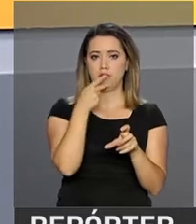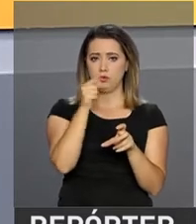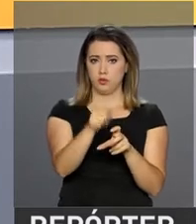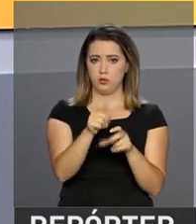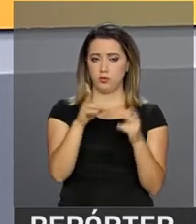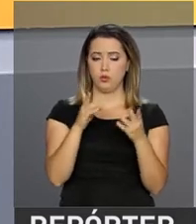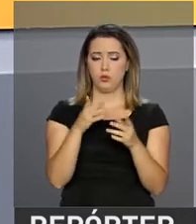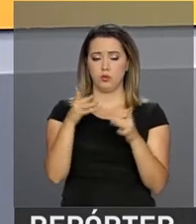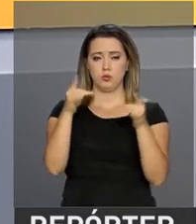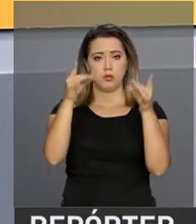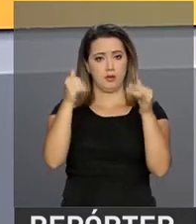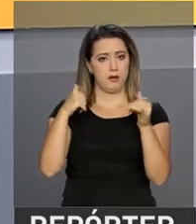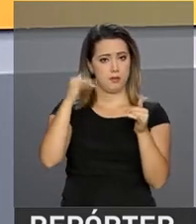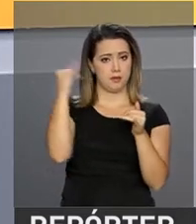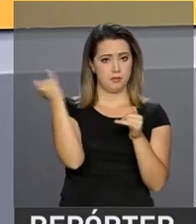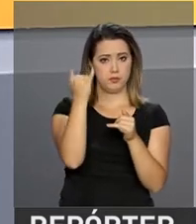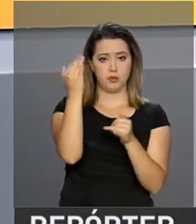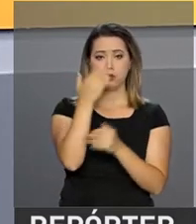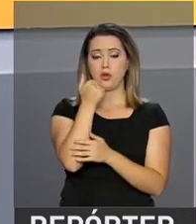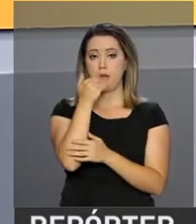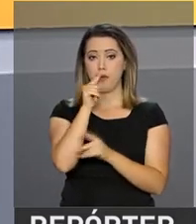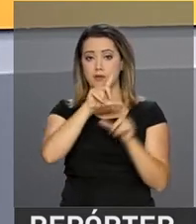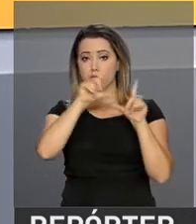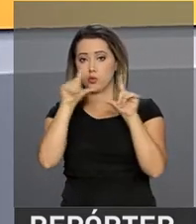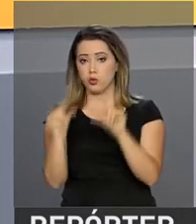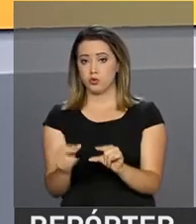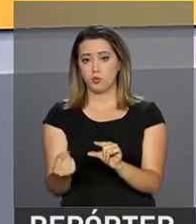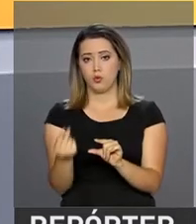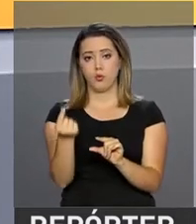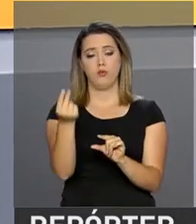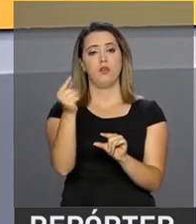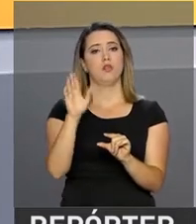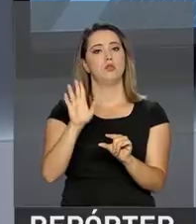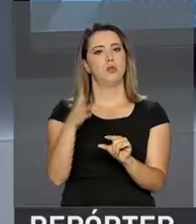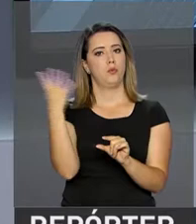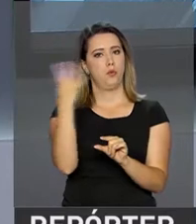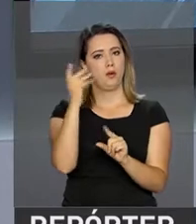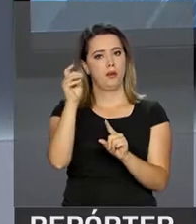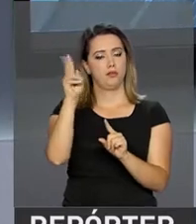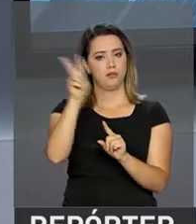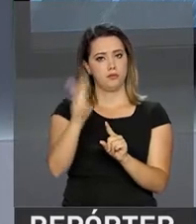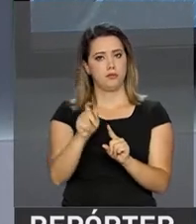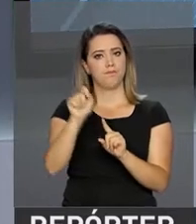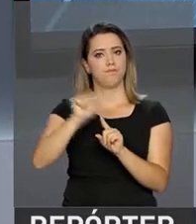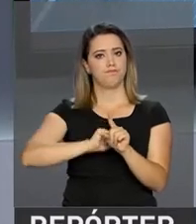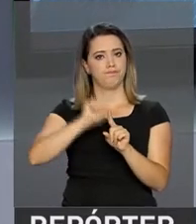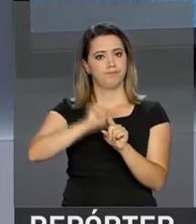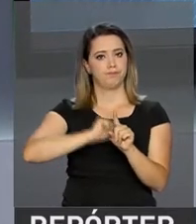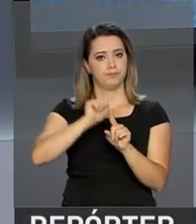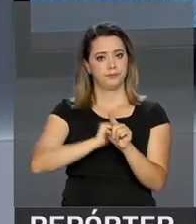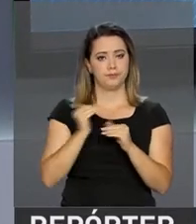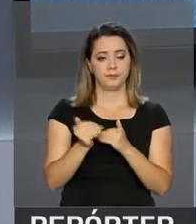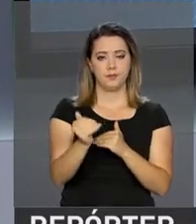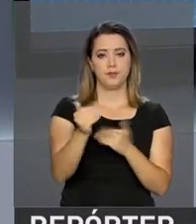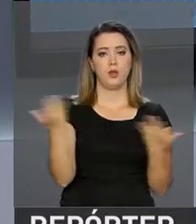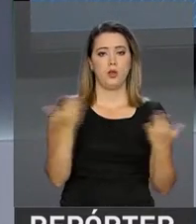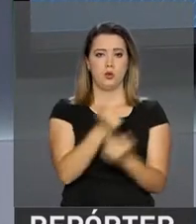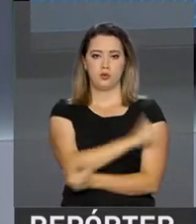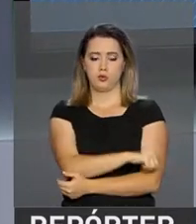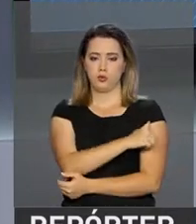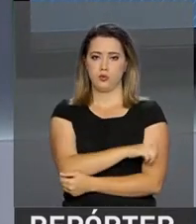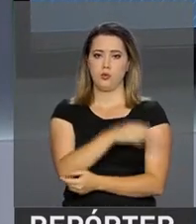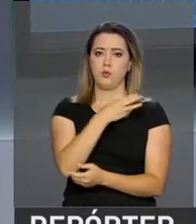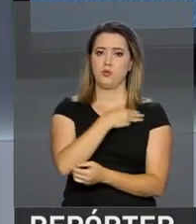alimentação, que registrou queda nos preços pelo quarto mês consecutivo. E hoje, no Rio de Janeiro, o ministro da Fazenda, Henrique